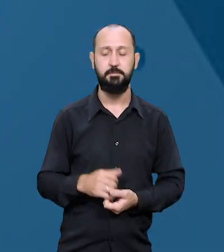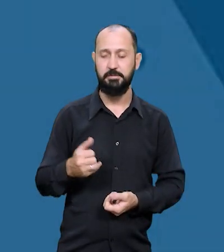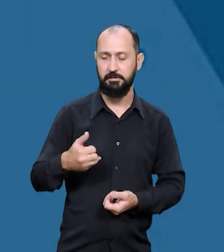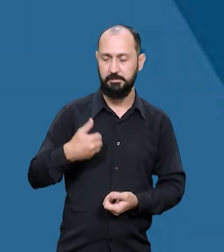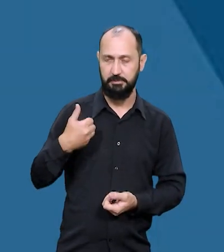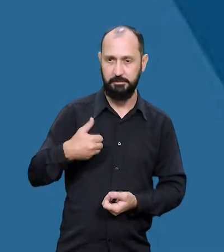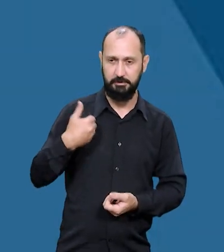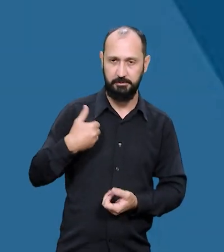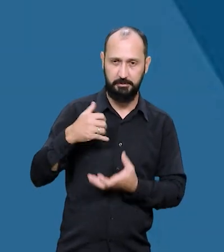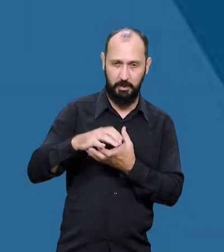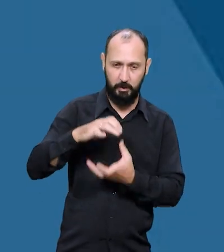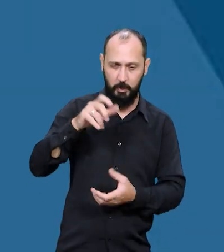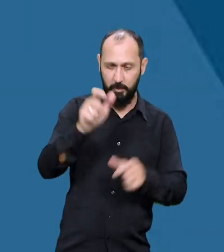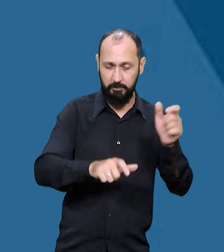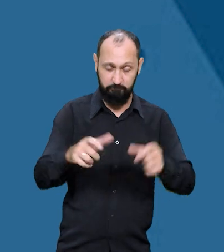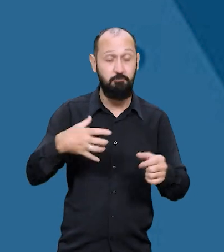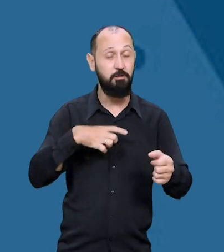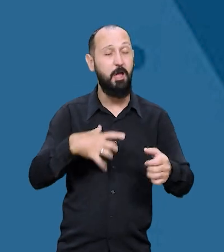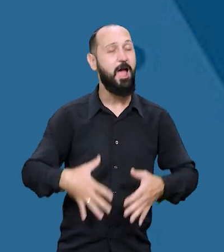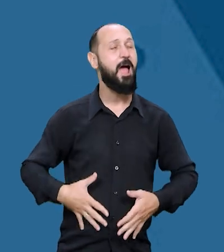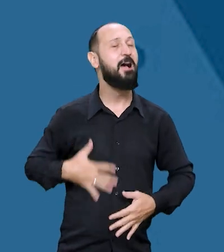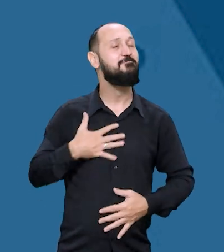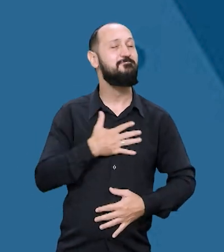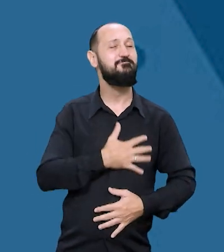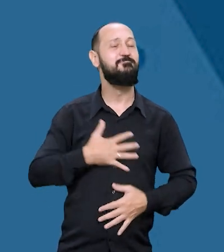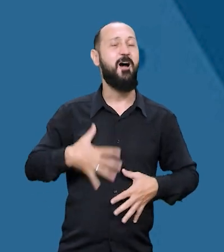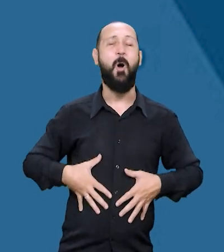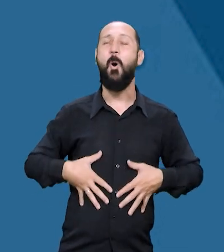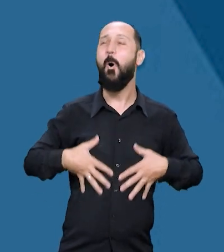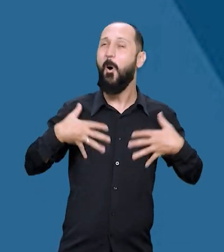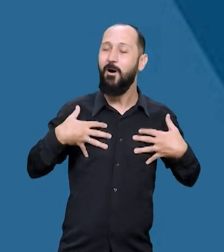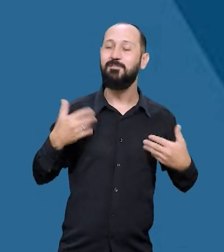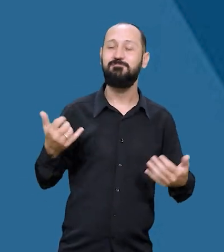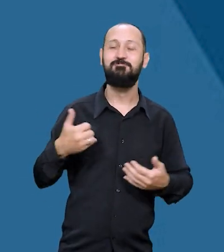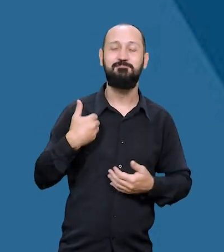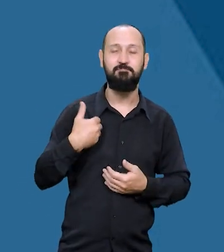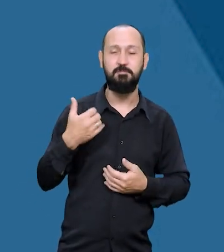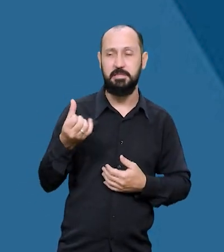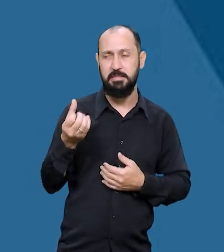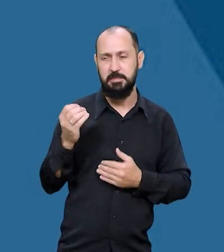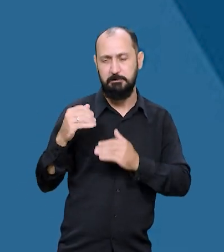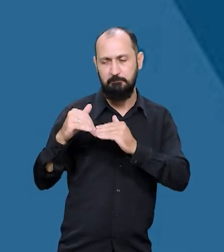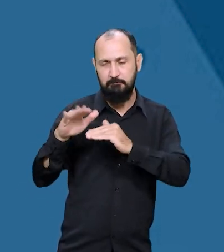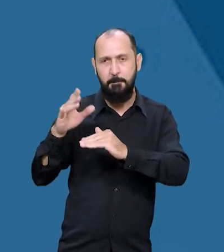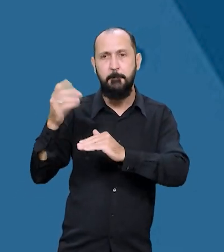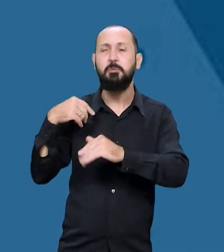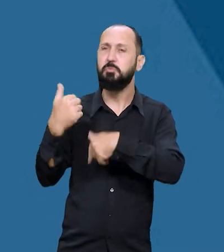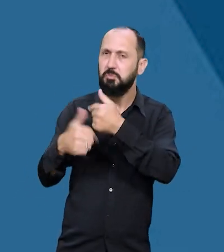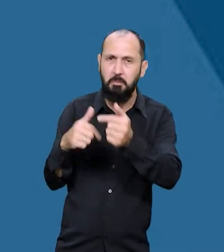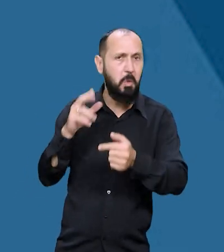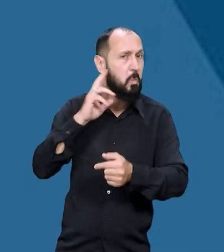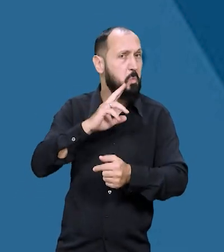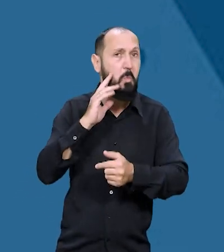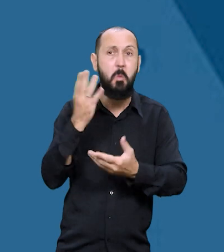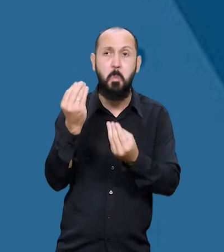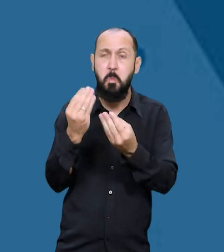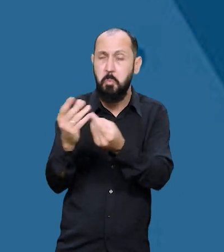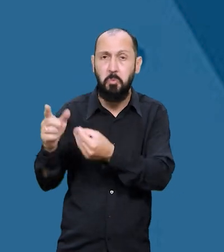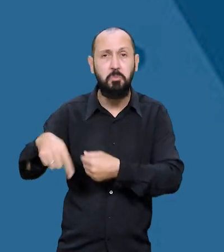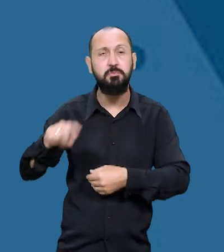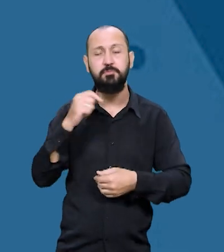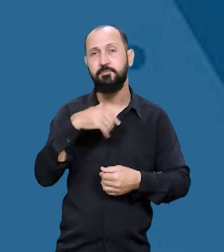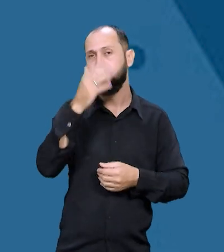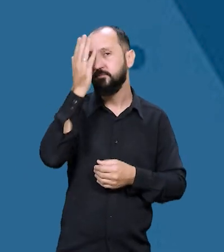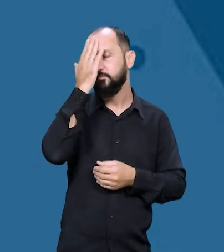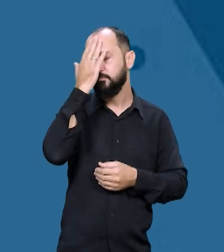Muitos idosos têm orgulho da idade e muitas dessas pessoas, acima de 60 anos, estão na ativa no mercado de